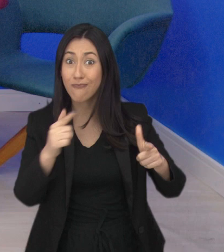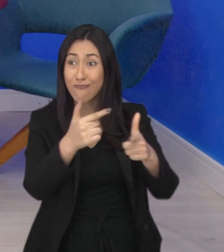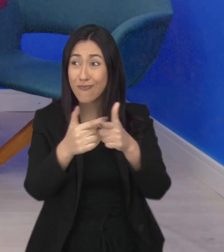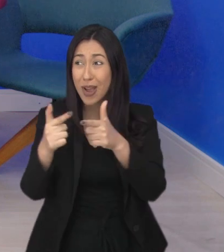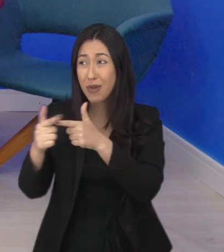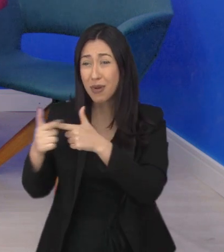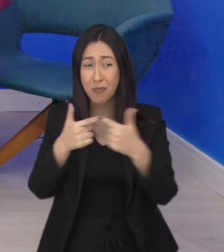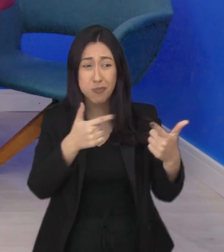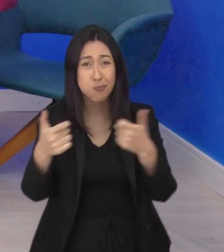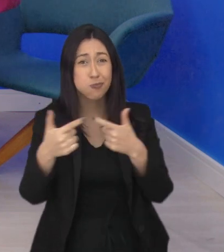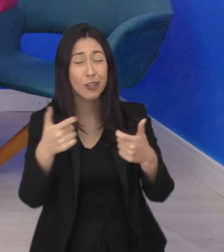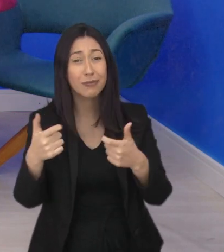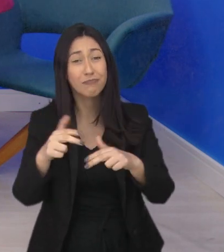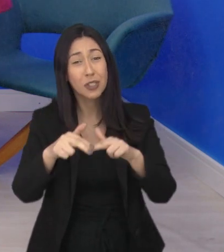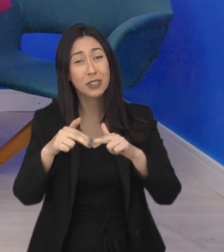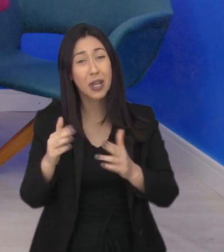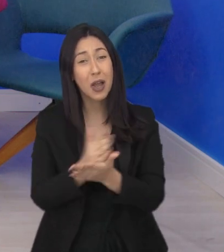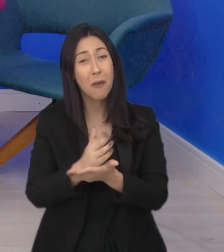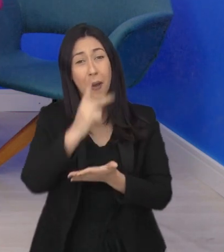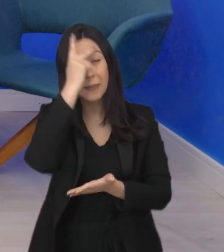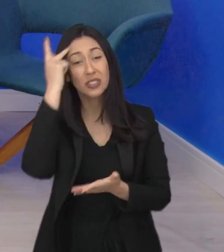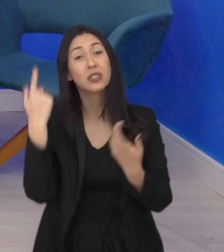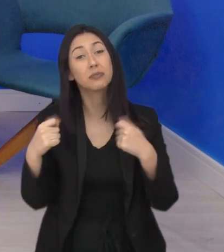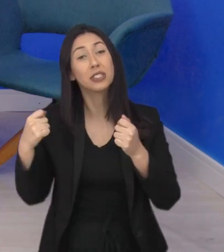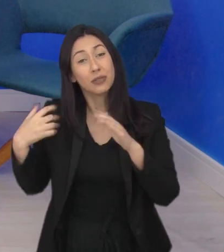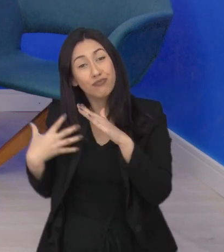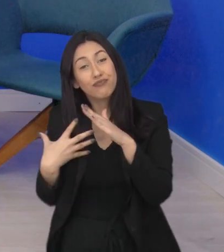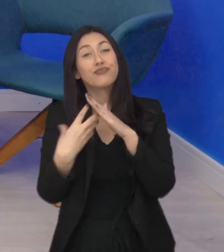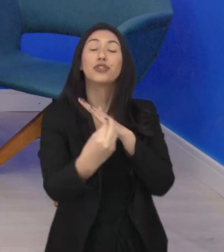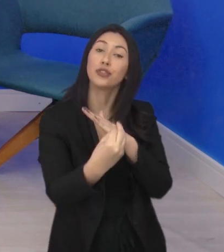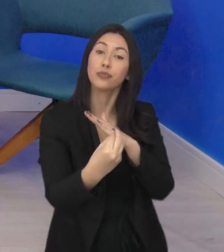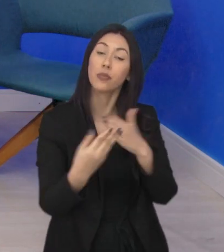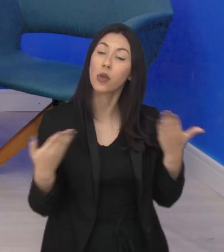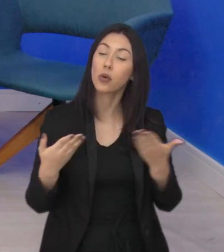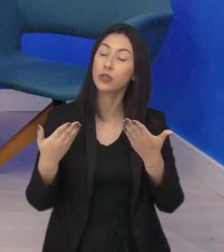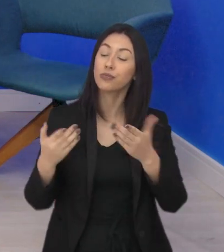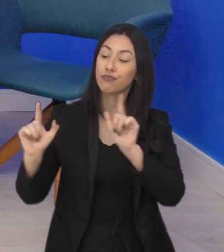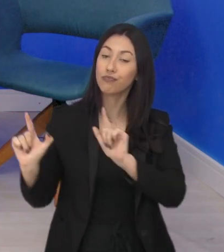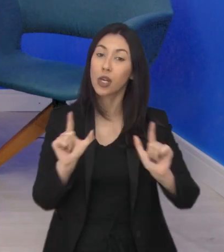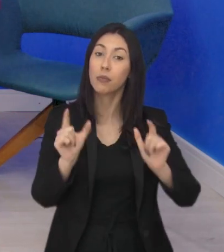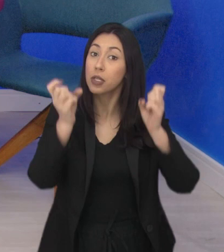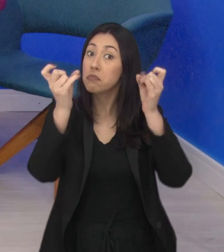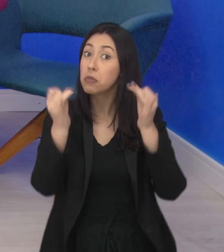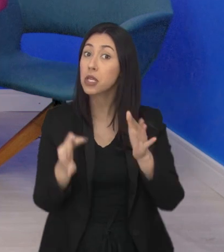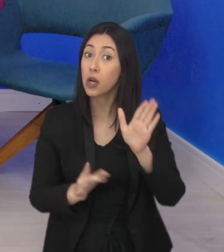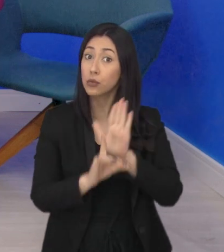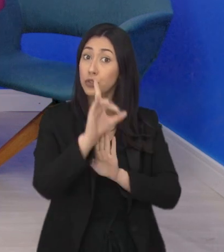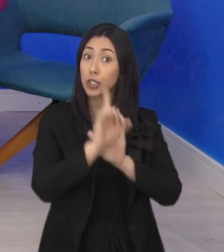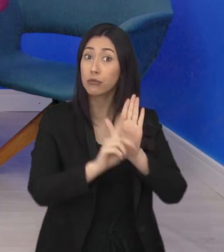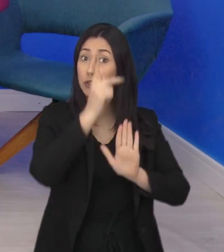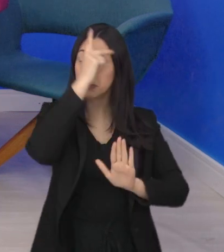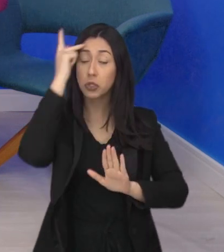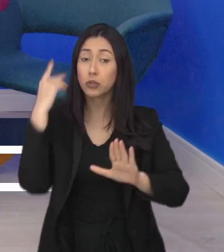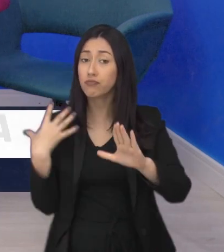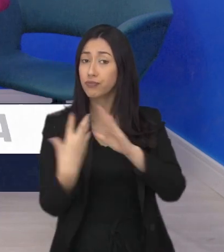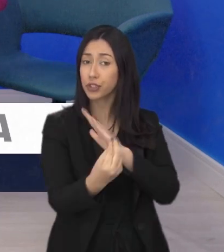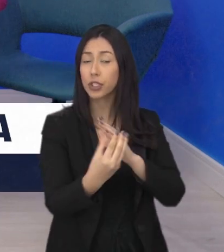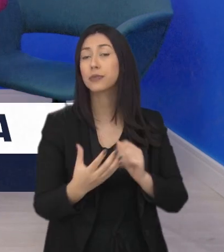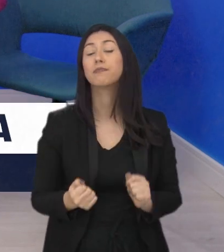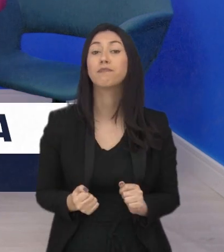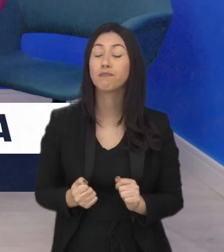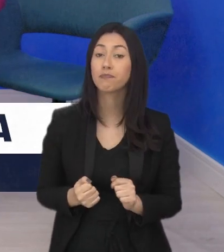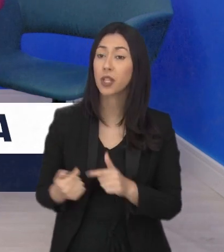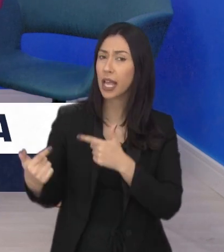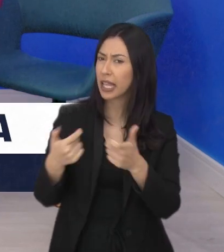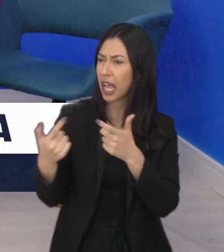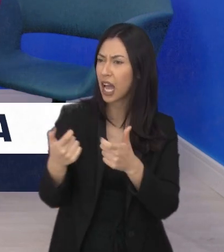são forçadas a deixar os países onde vivem. Hoje, o Sobre Política fala dos direitos dos refugiados. E a guerra